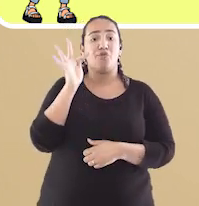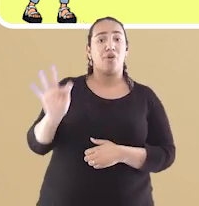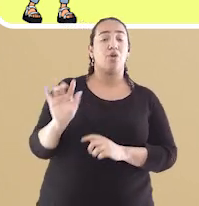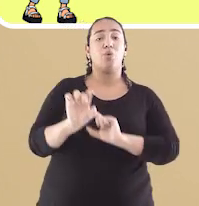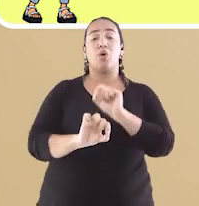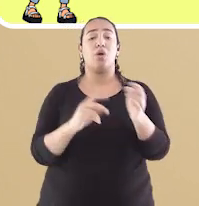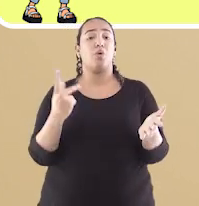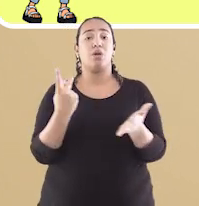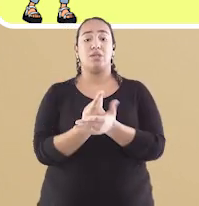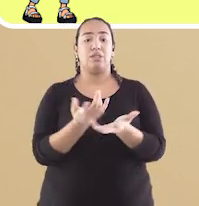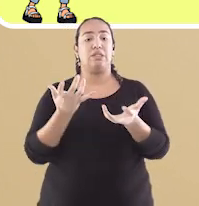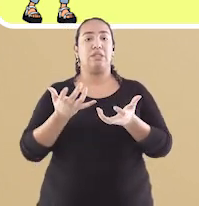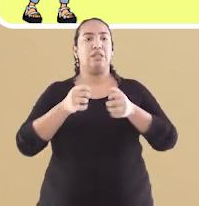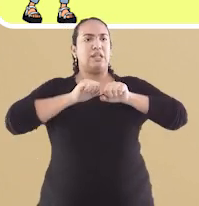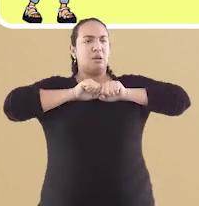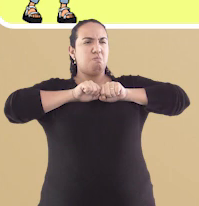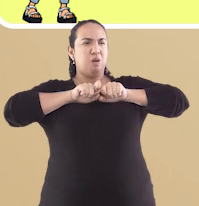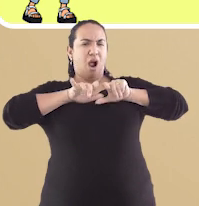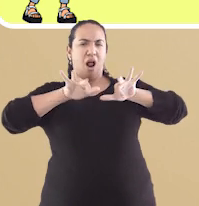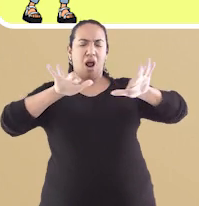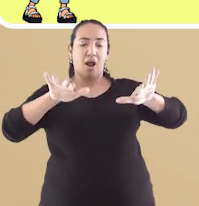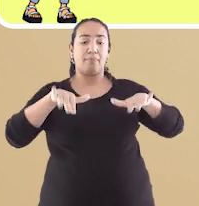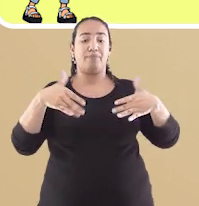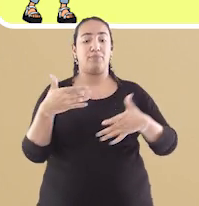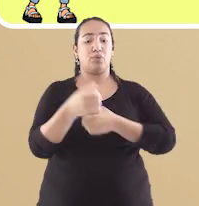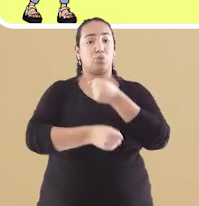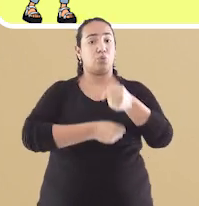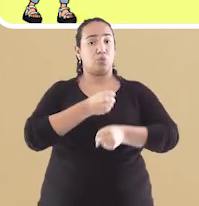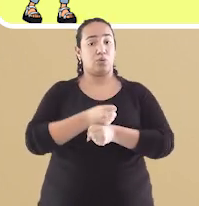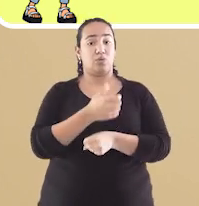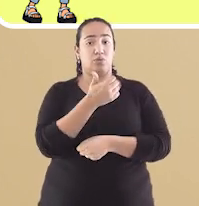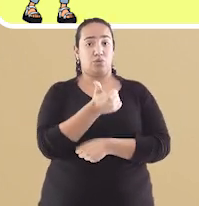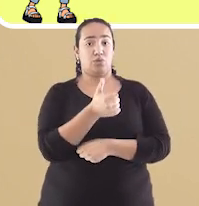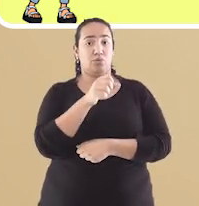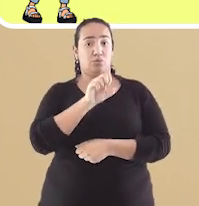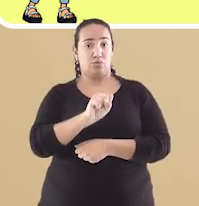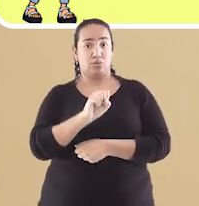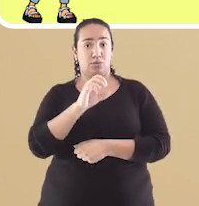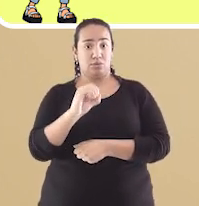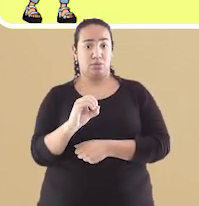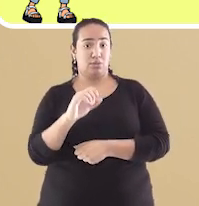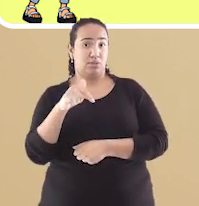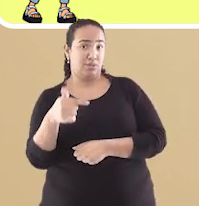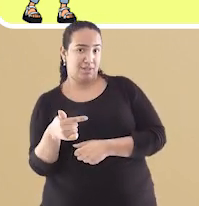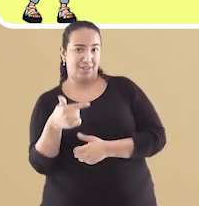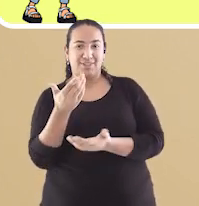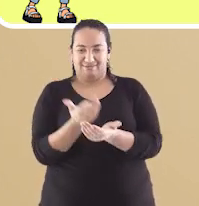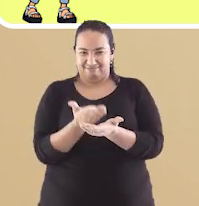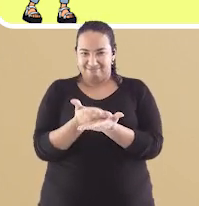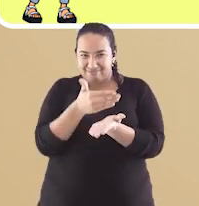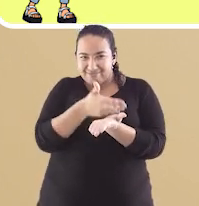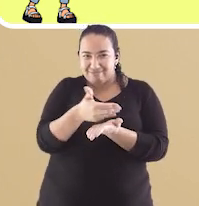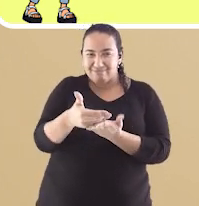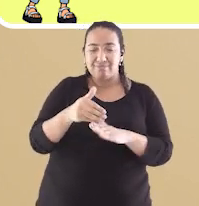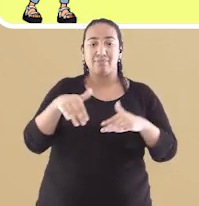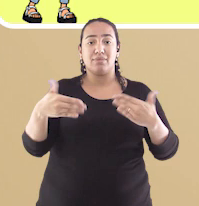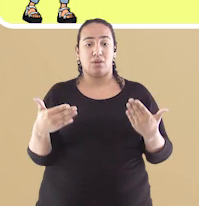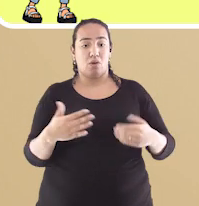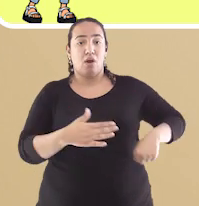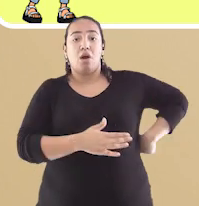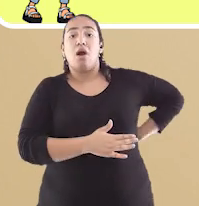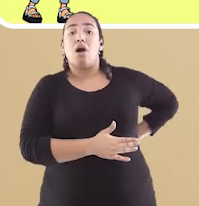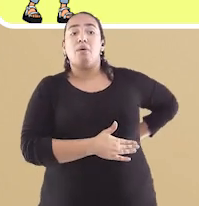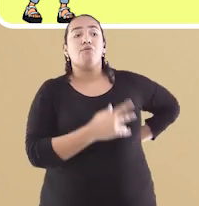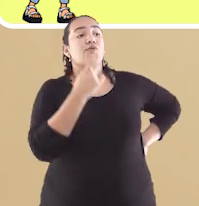expansão. No ano de 1807, que é quando nossa aula começa, Napoleão havia dado um